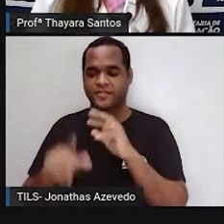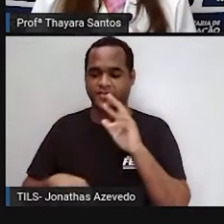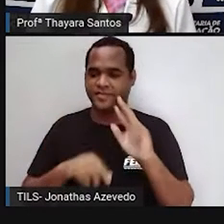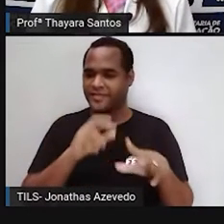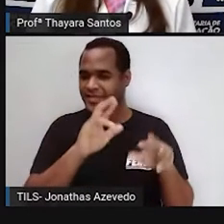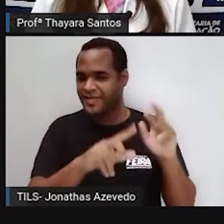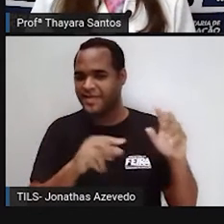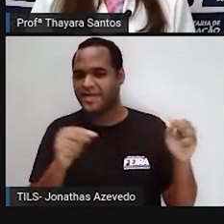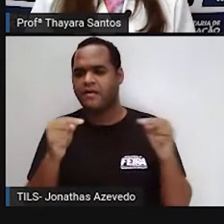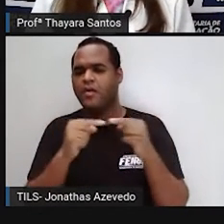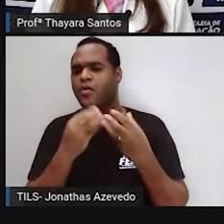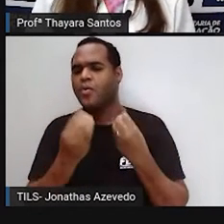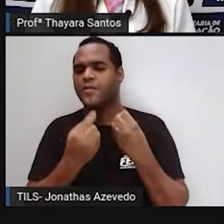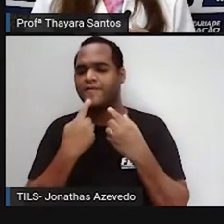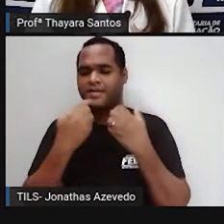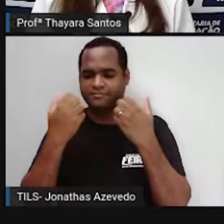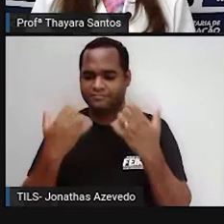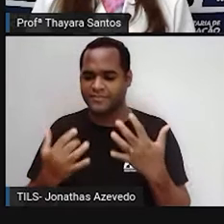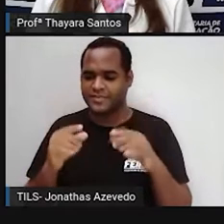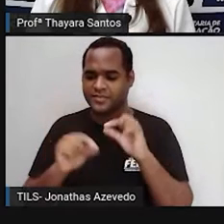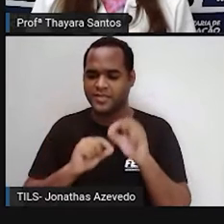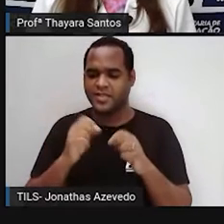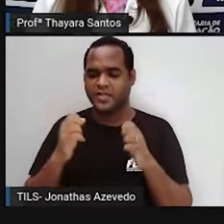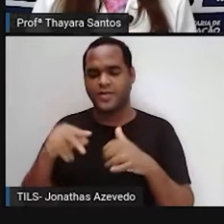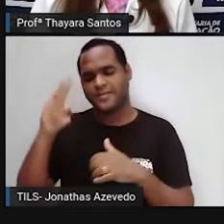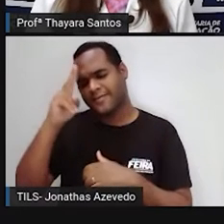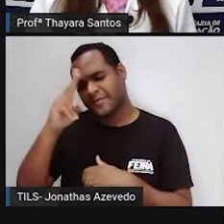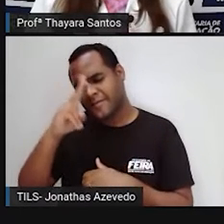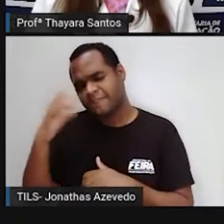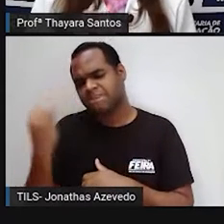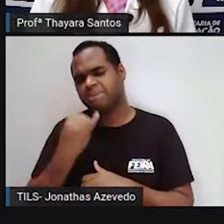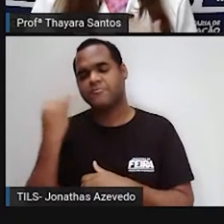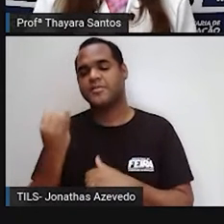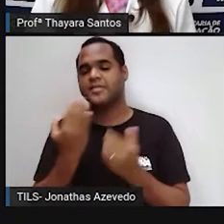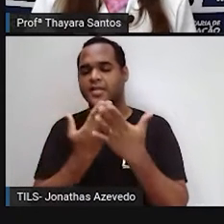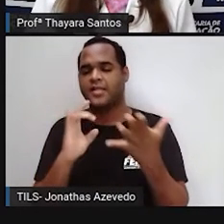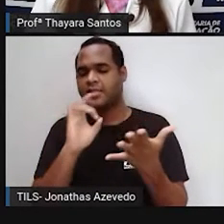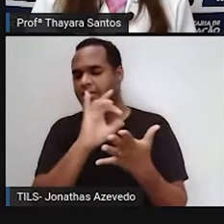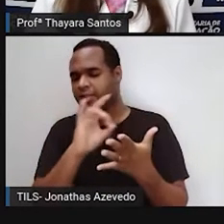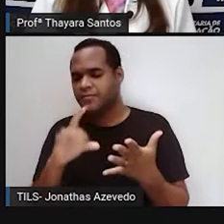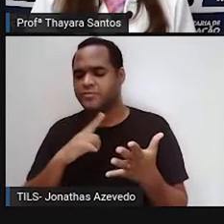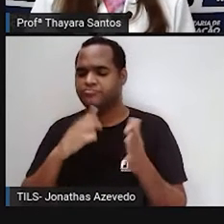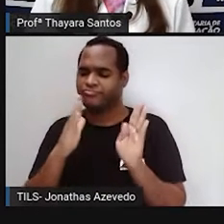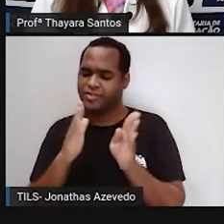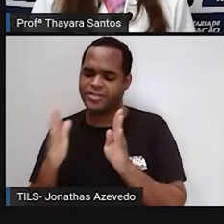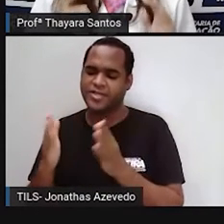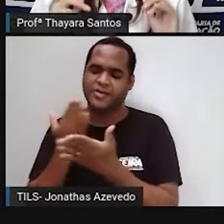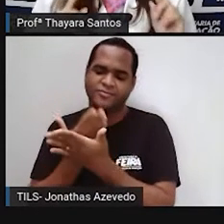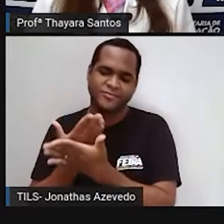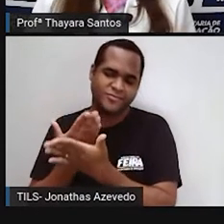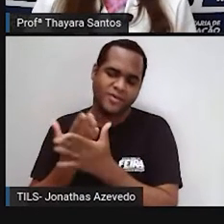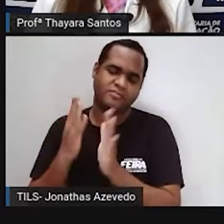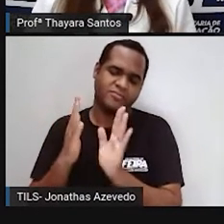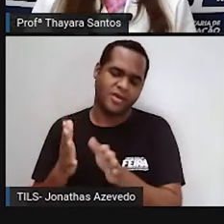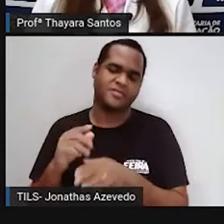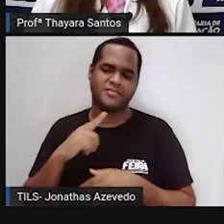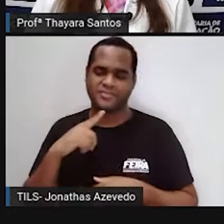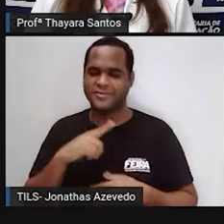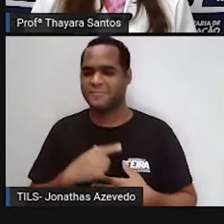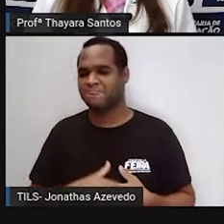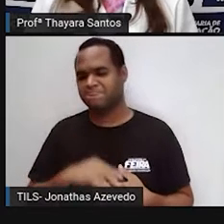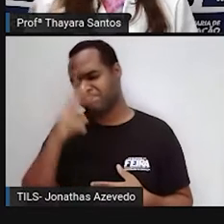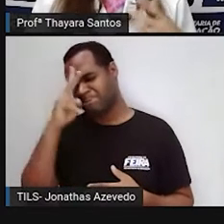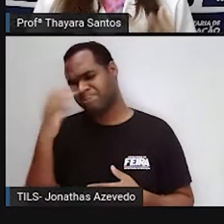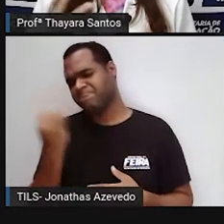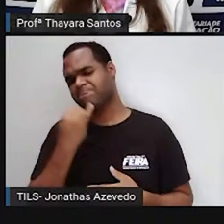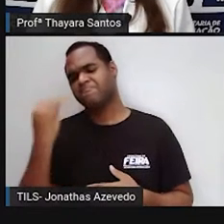gente falar das mudanças climáticas, a gente precisa relembrar de coisas que vocês já estudaram nas séries anteriores. Então vamos relembrar um